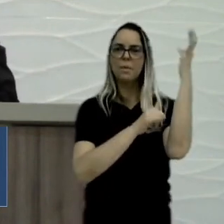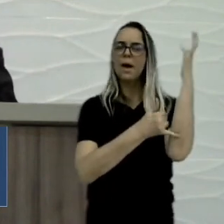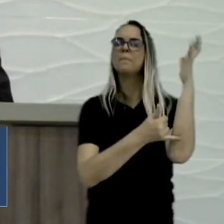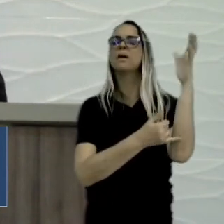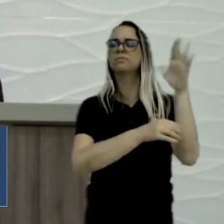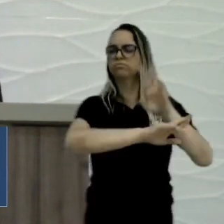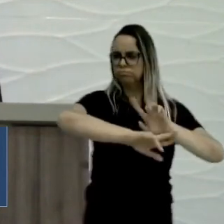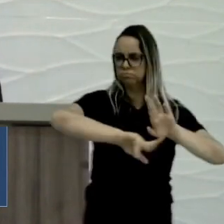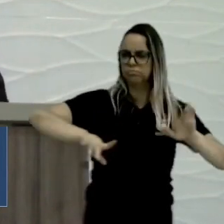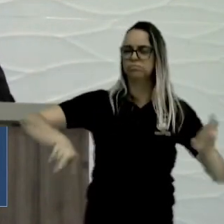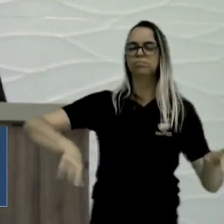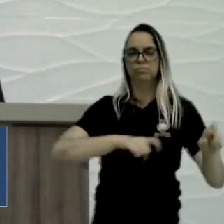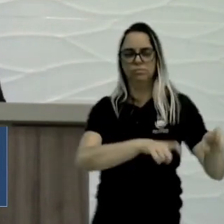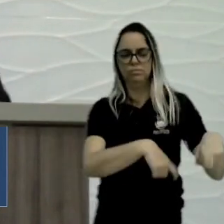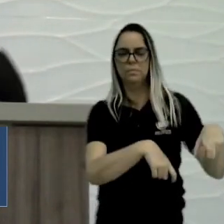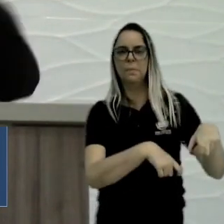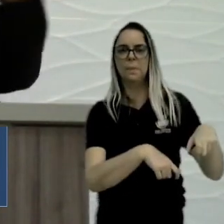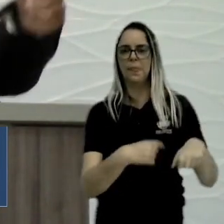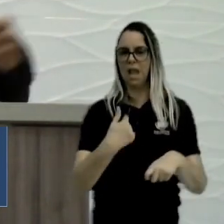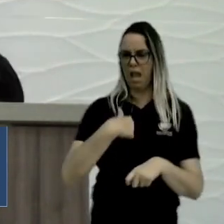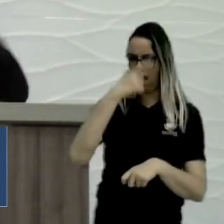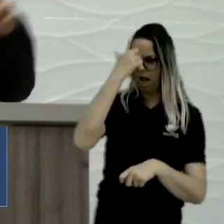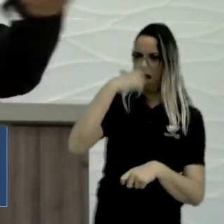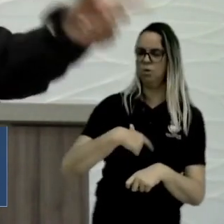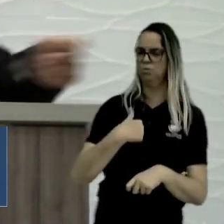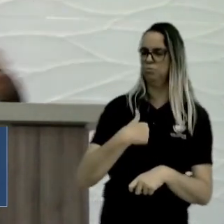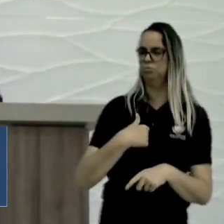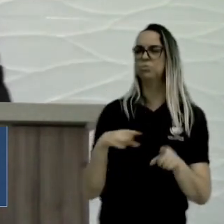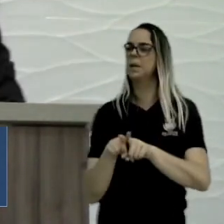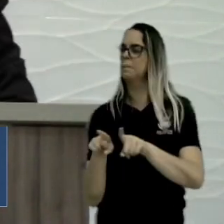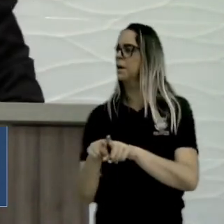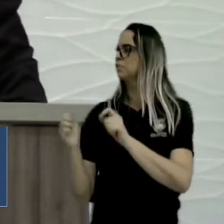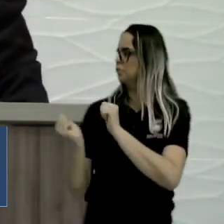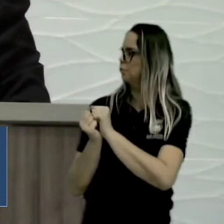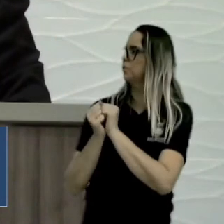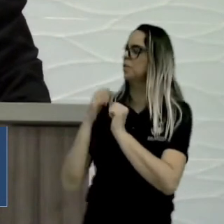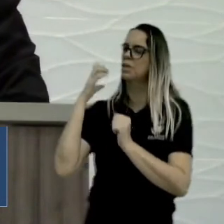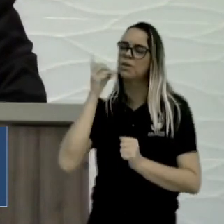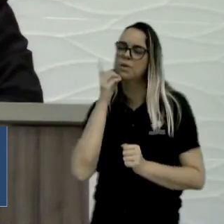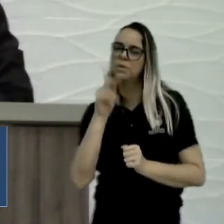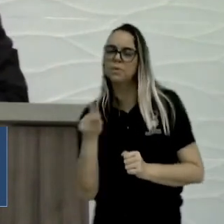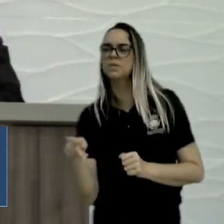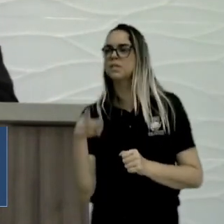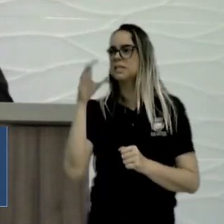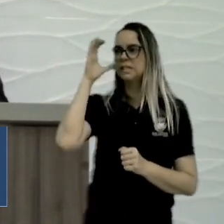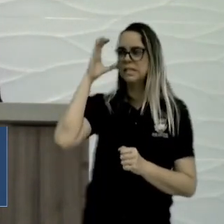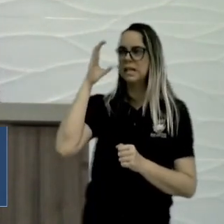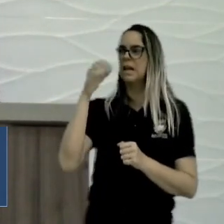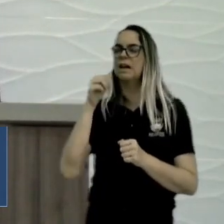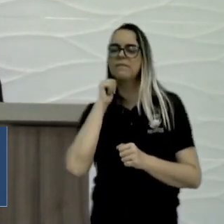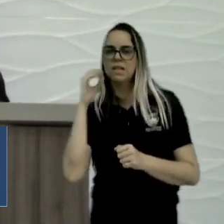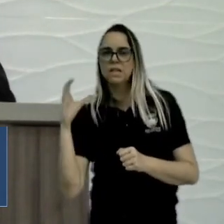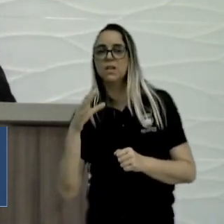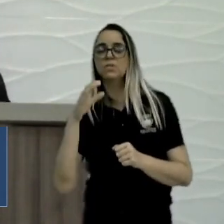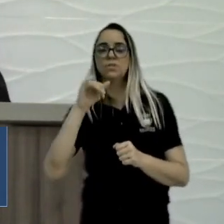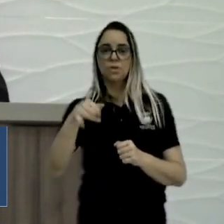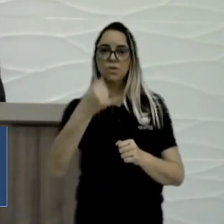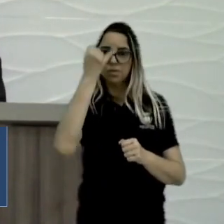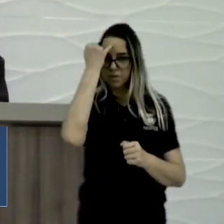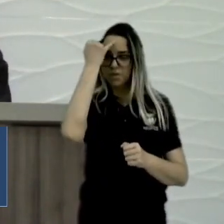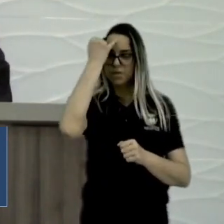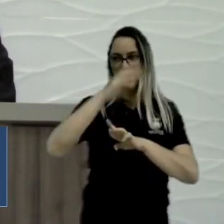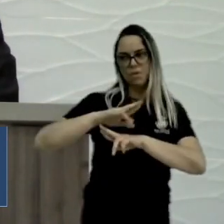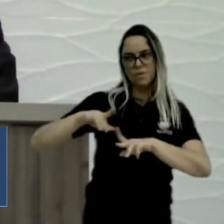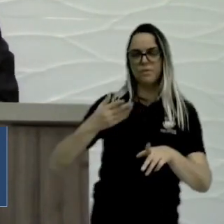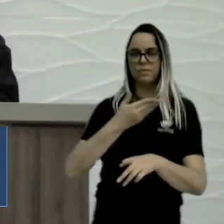sendo assim em várias localidades que eu atuo, não sou eu, como o vereador Diogo, o vereador Nilton, o vereador Assis, o vereador Ivanil, o vereador João da Cruzinha, ele vem nos